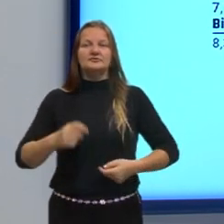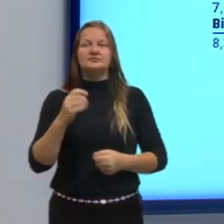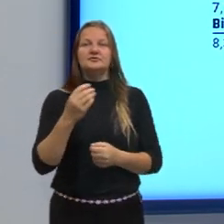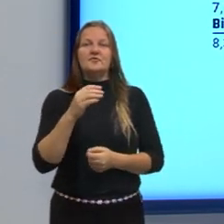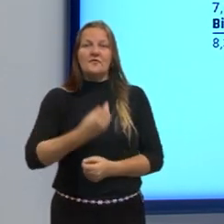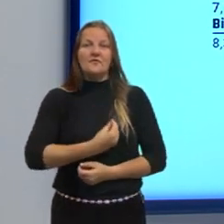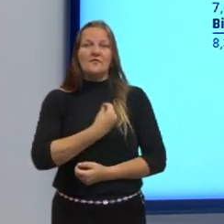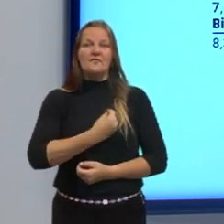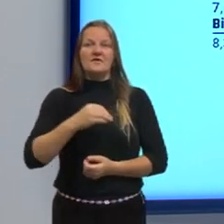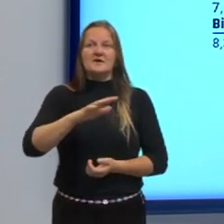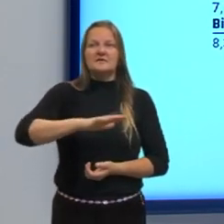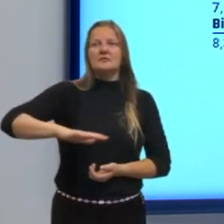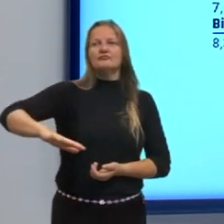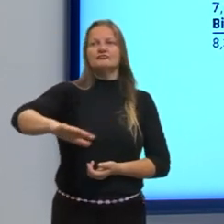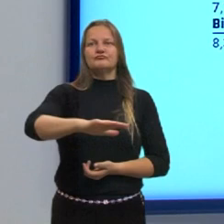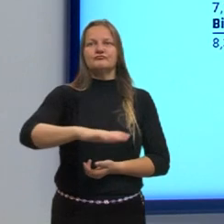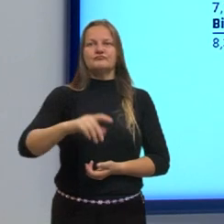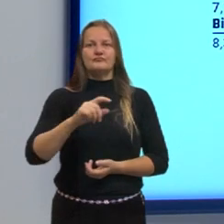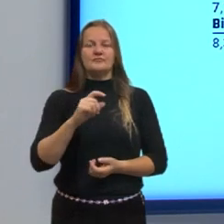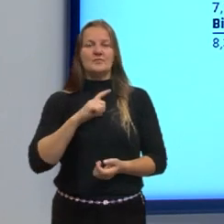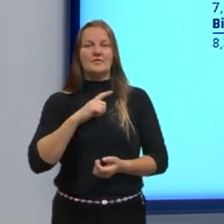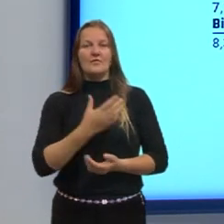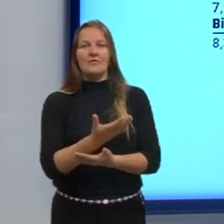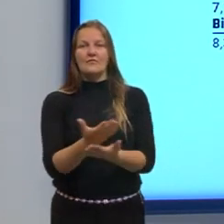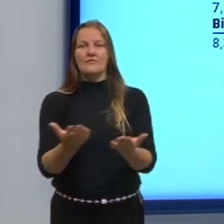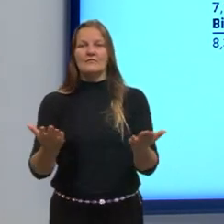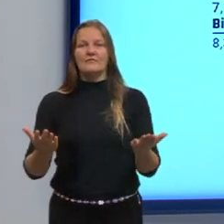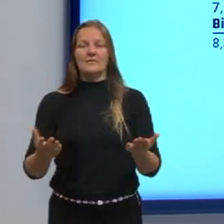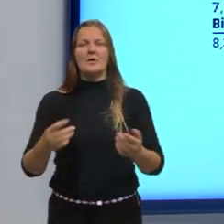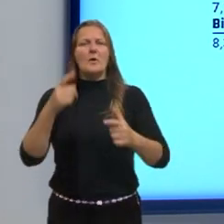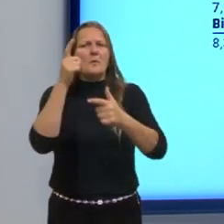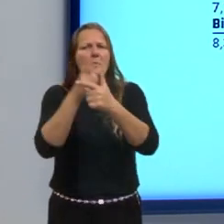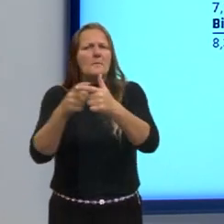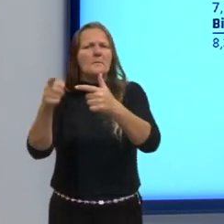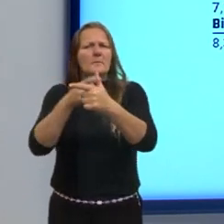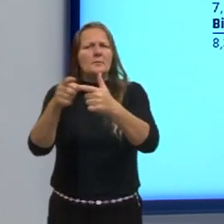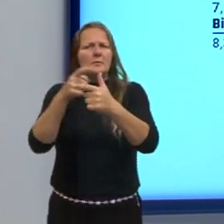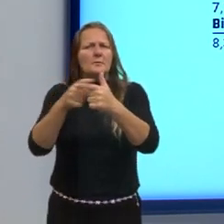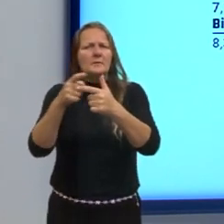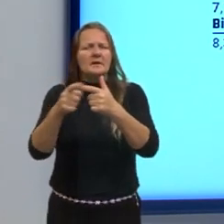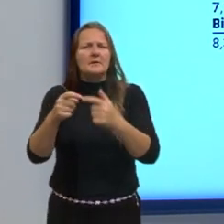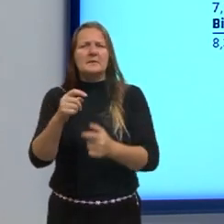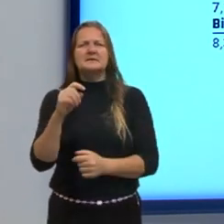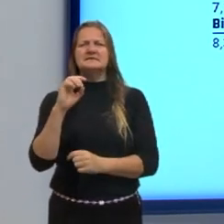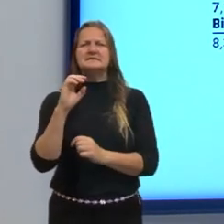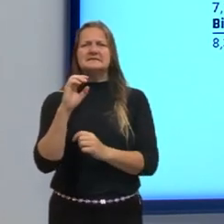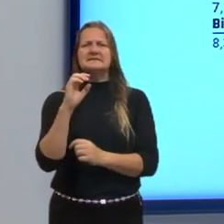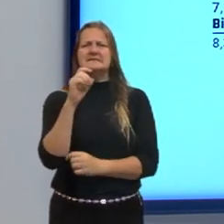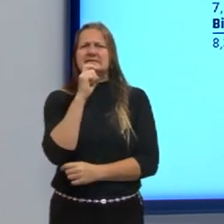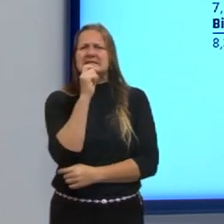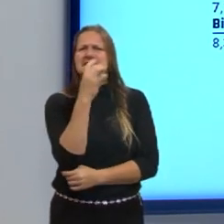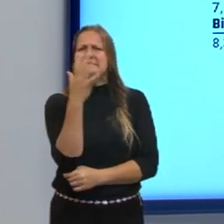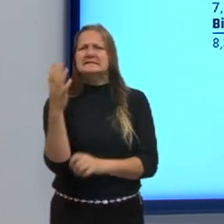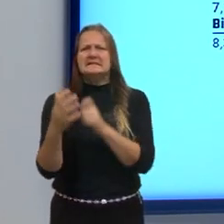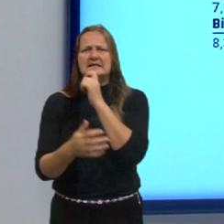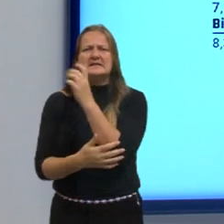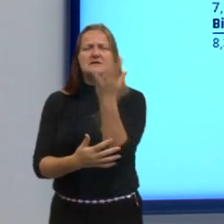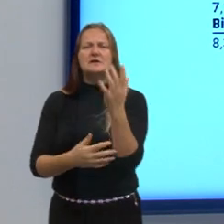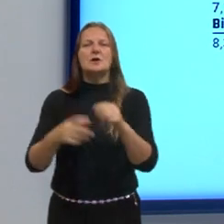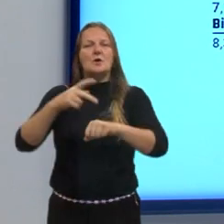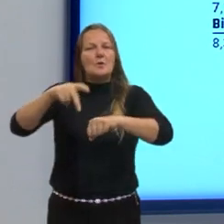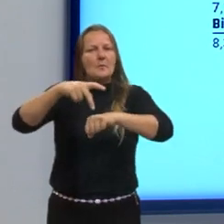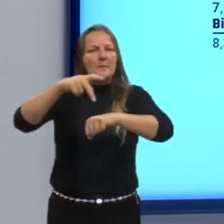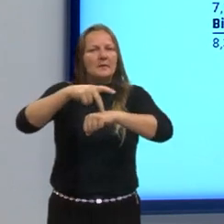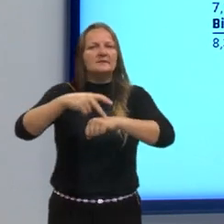Nesse tema aqui também cai a problemática dos problemas ambientais que têm acontecido no país e no mundo.